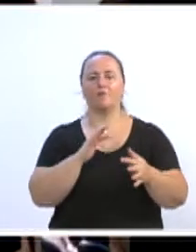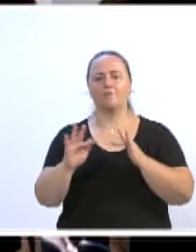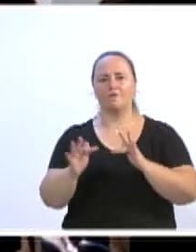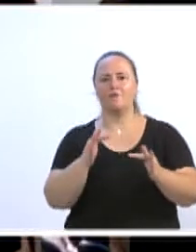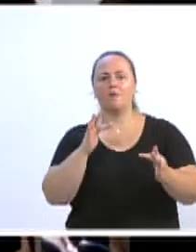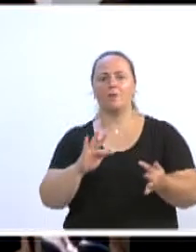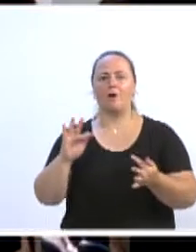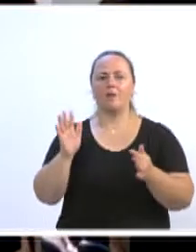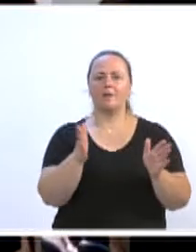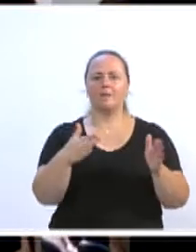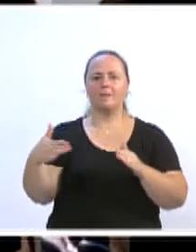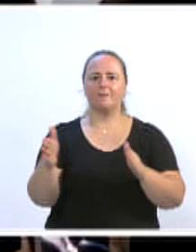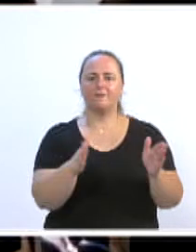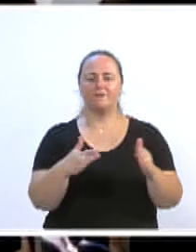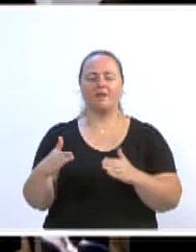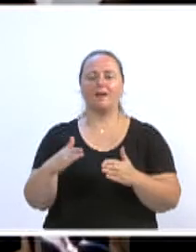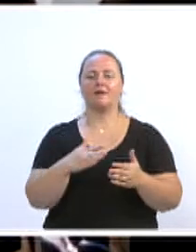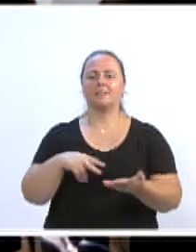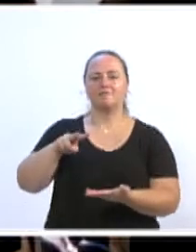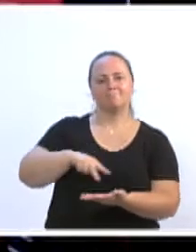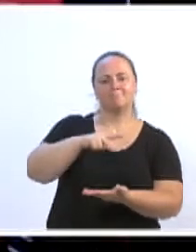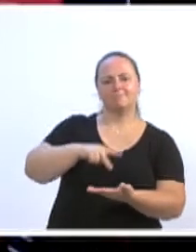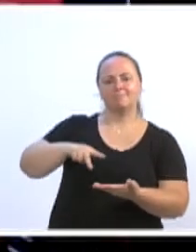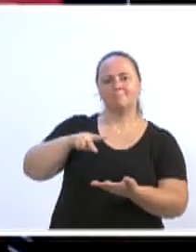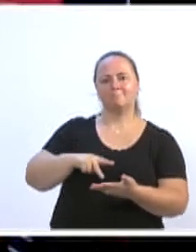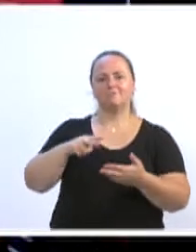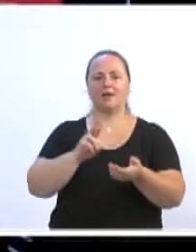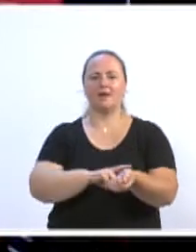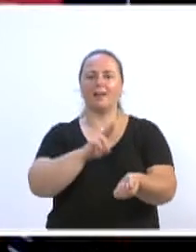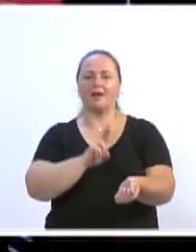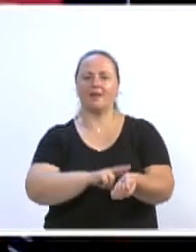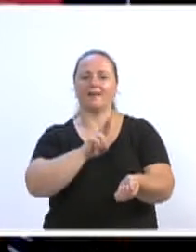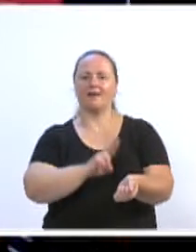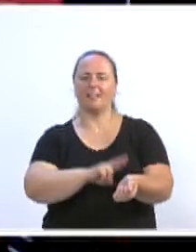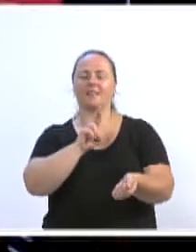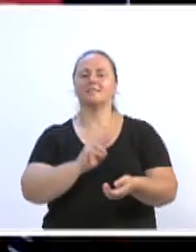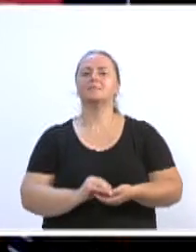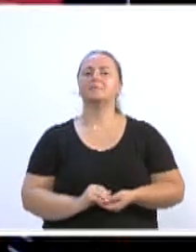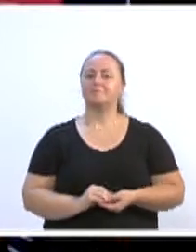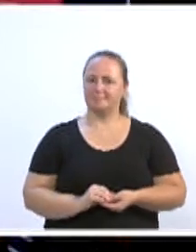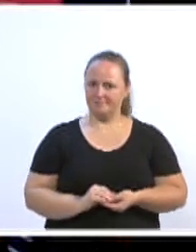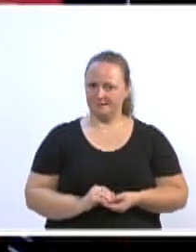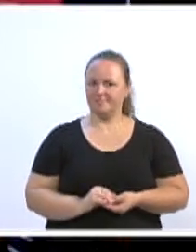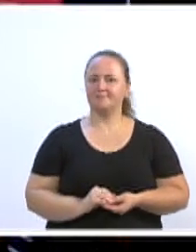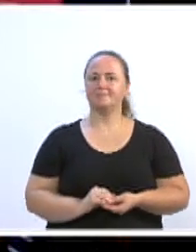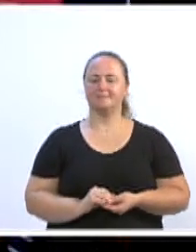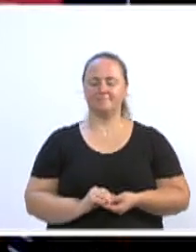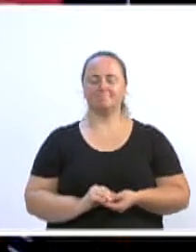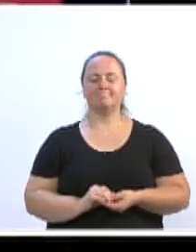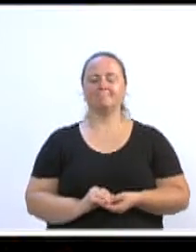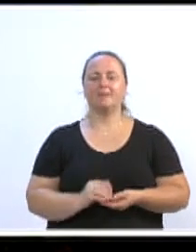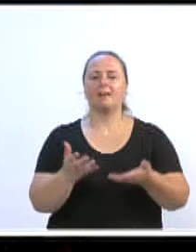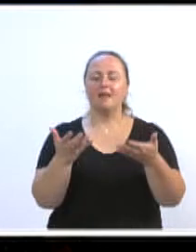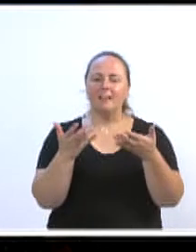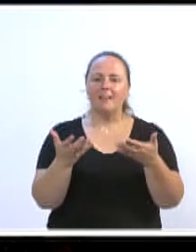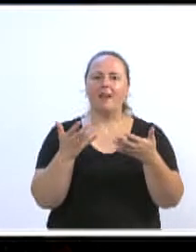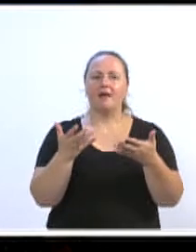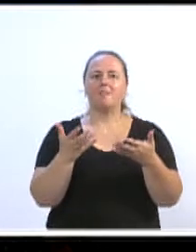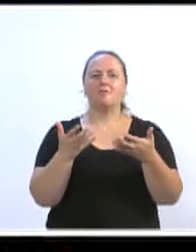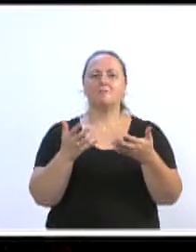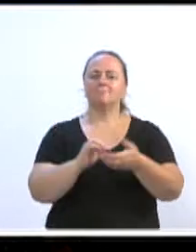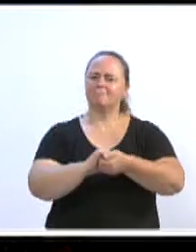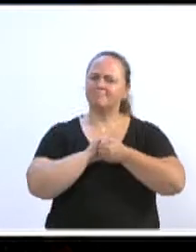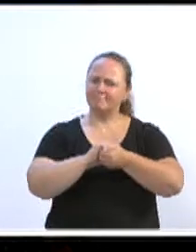Salão e Ritmos. Vale a pena conhecer as atividades oferecidas pela Fundação, quero cumprimentar a presidente, bem como